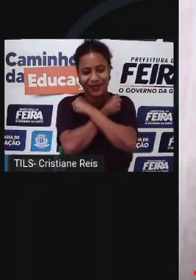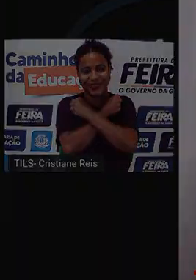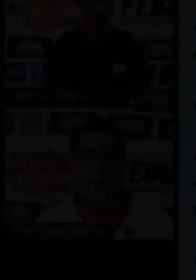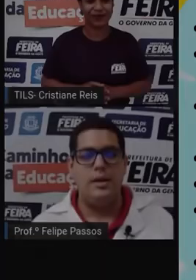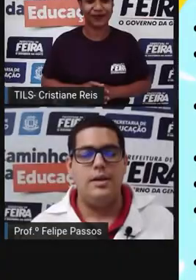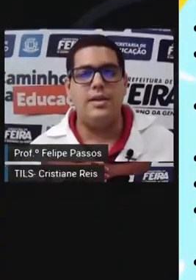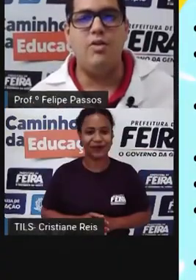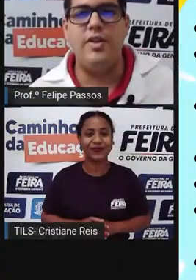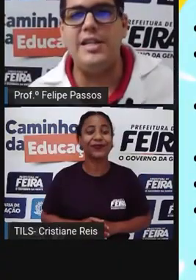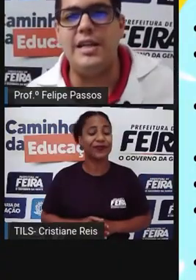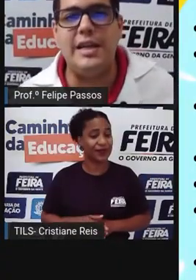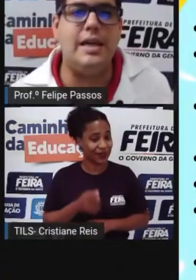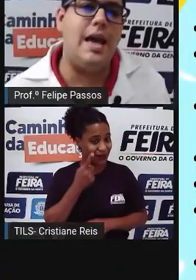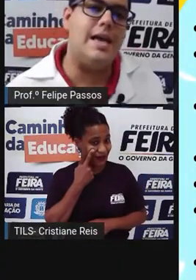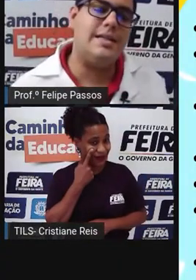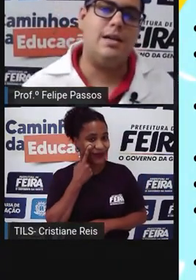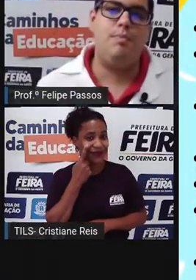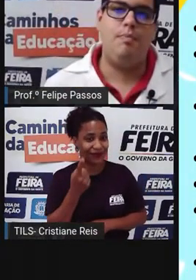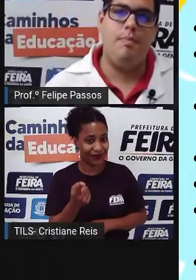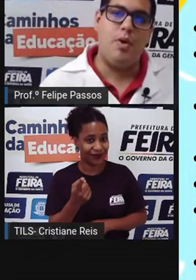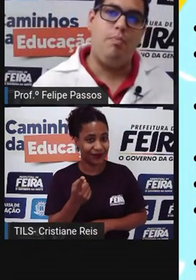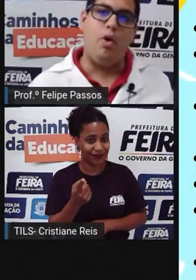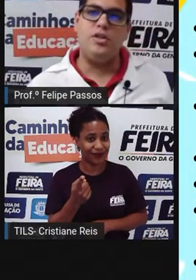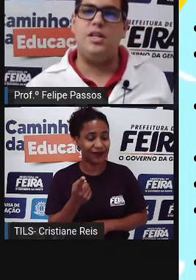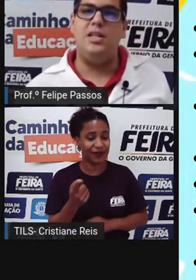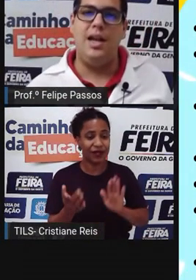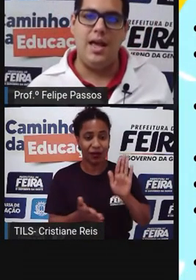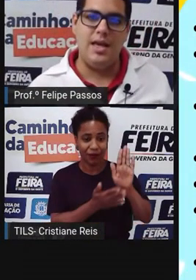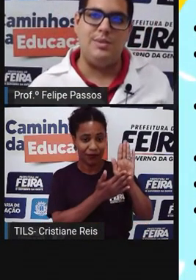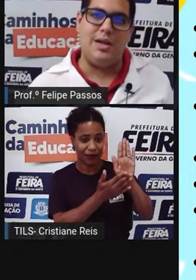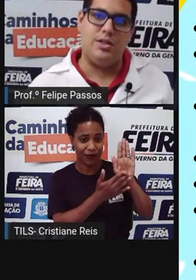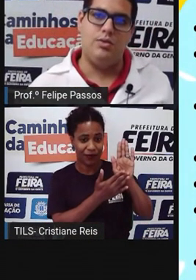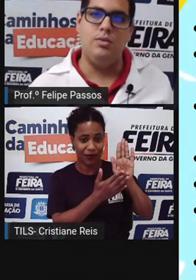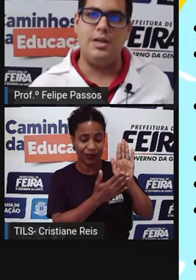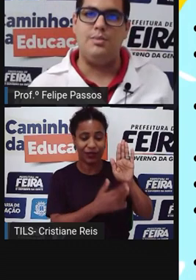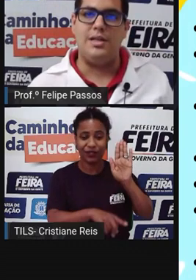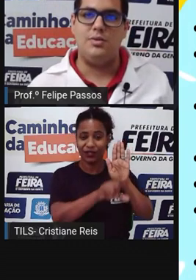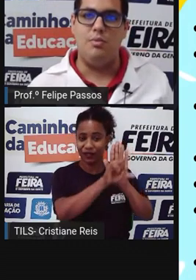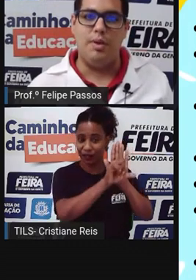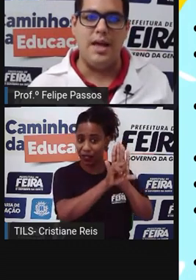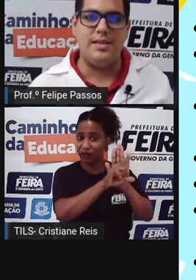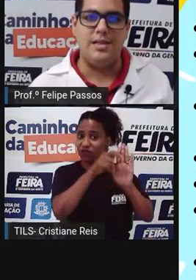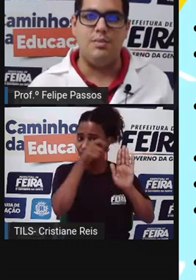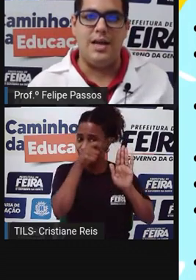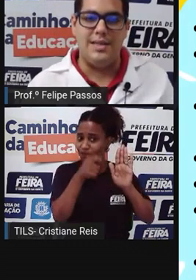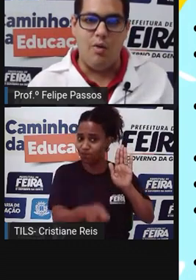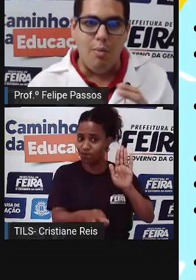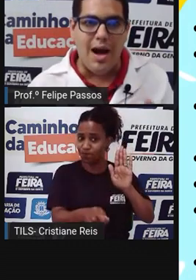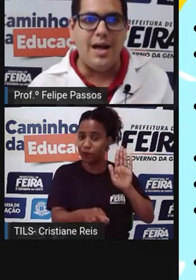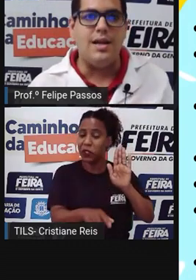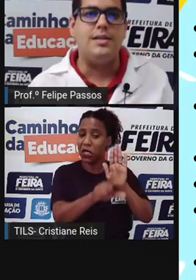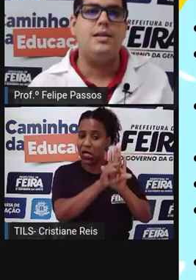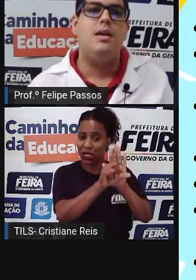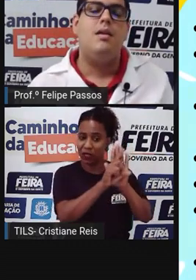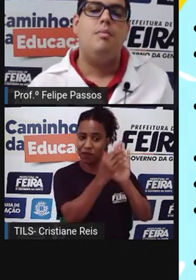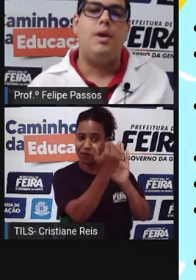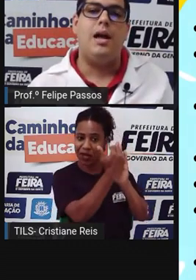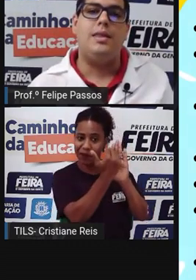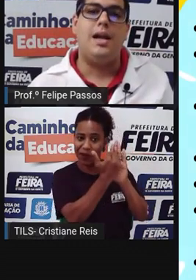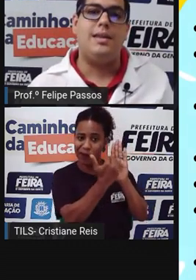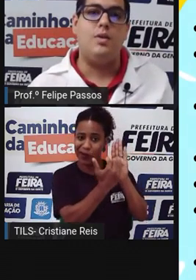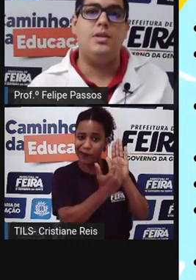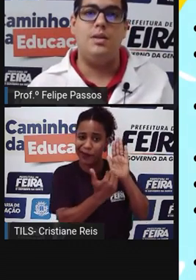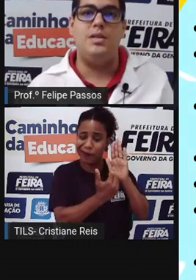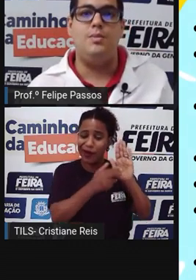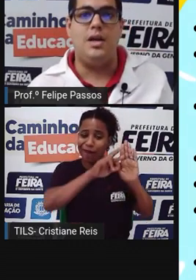vídeo. Então, veja que essa proposta de leis mais duras, mais complexas, mais arrumadas para